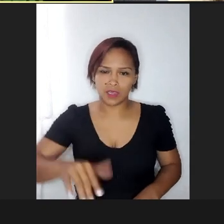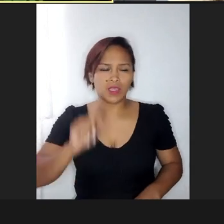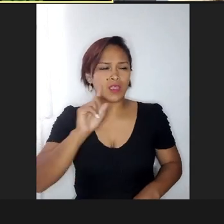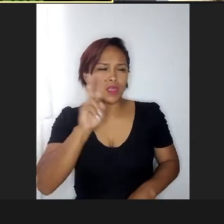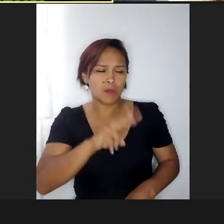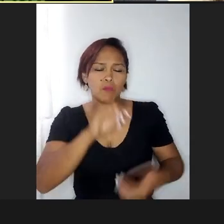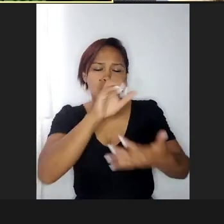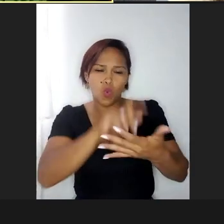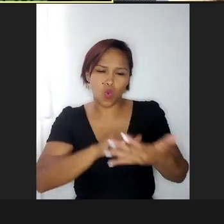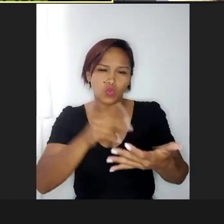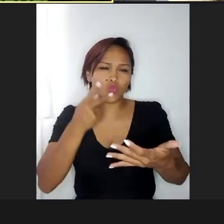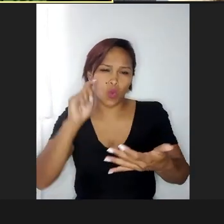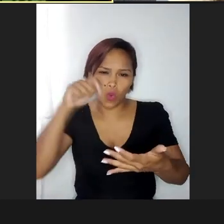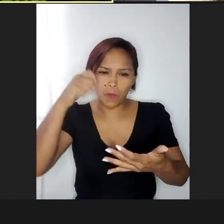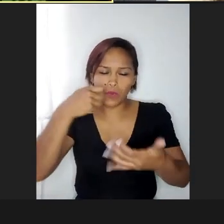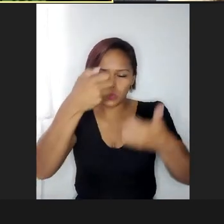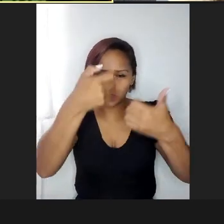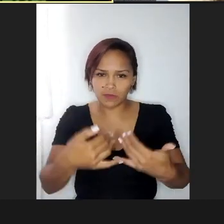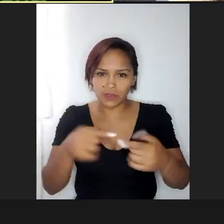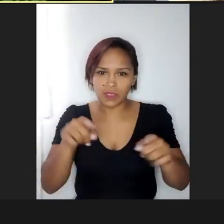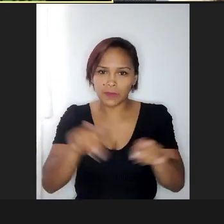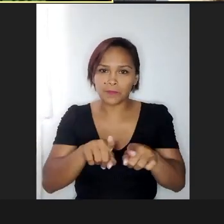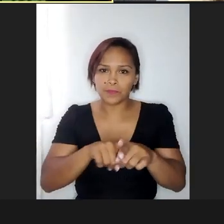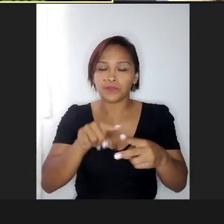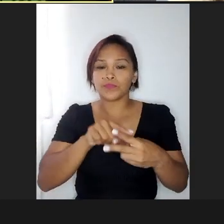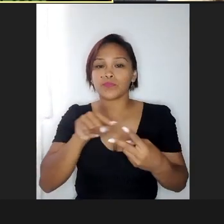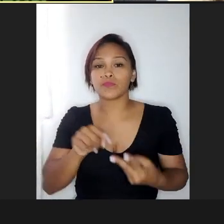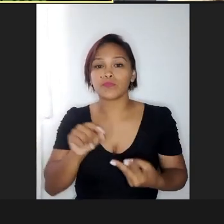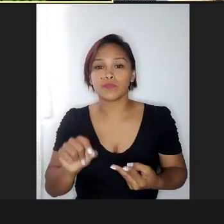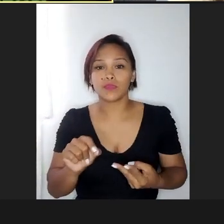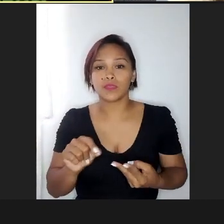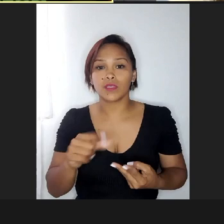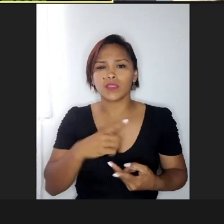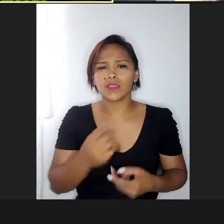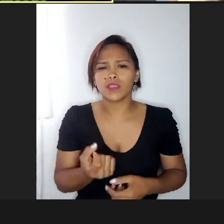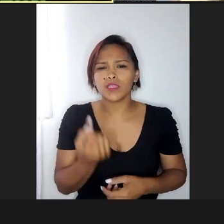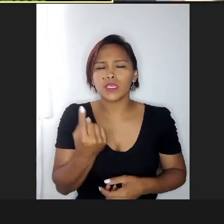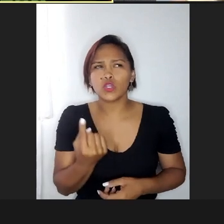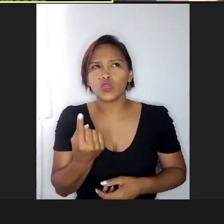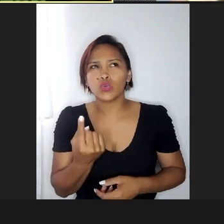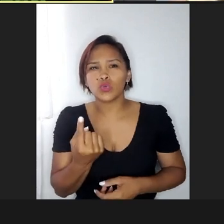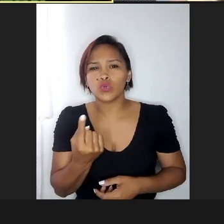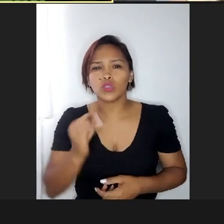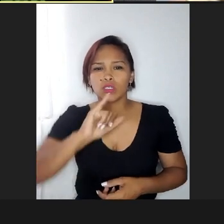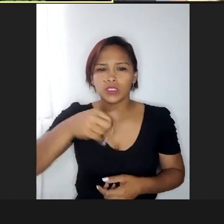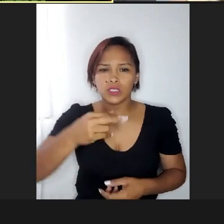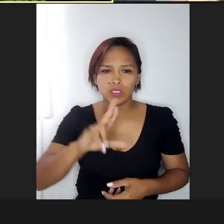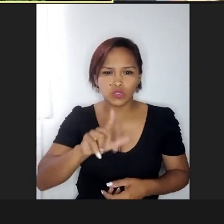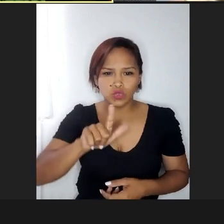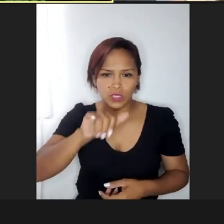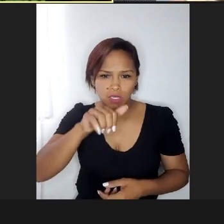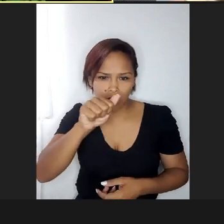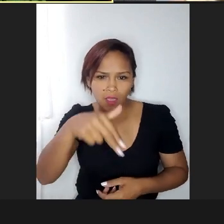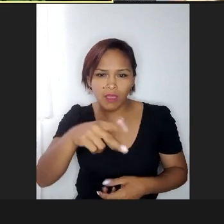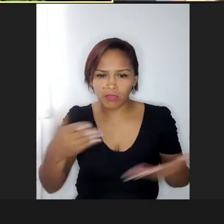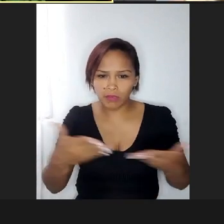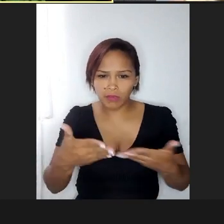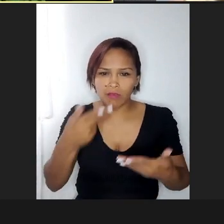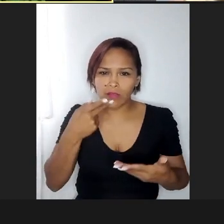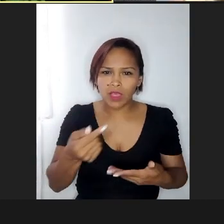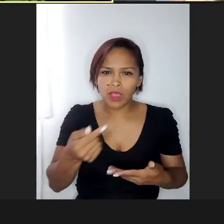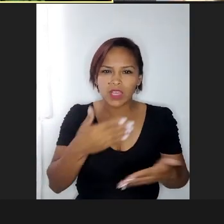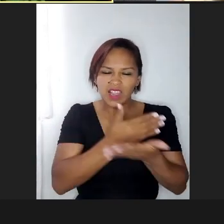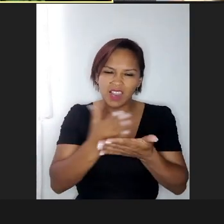aqui para vocês, é, tem um, que acho que a Juliana já leu também, que a gente lê logo no